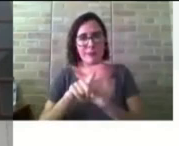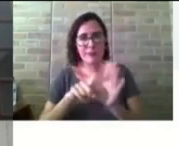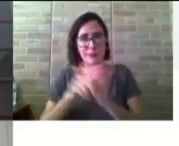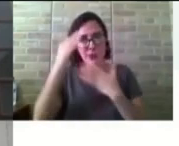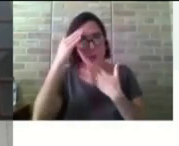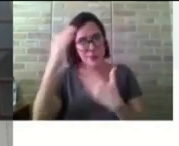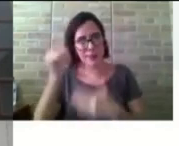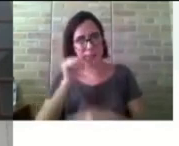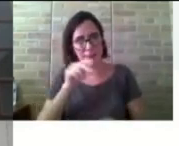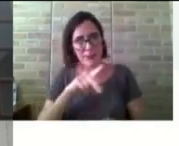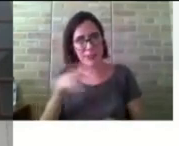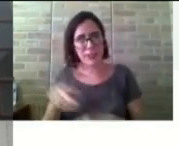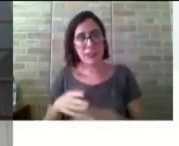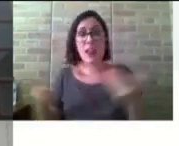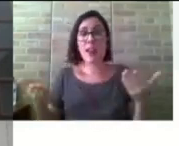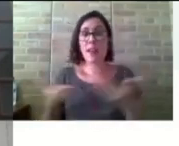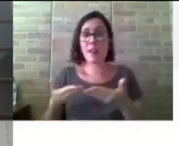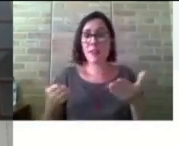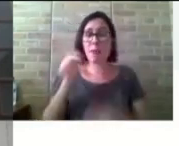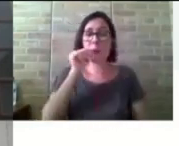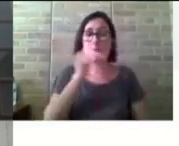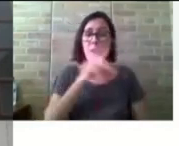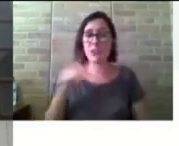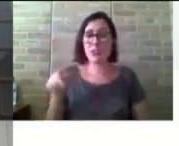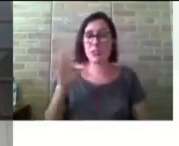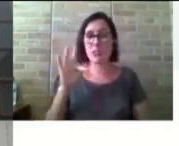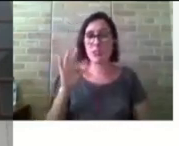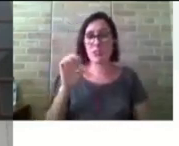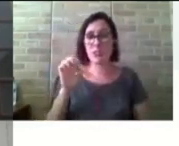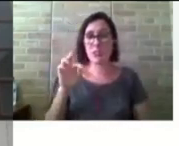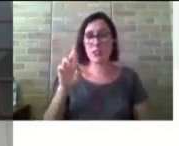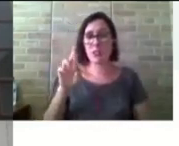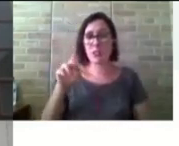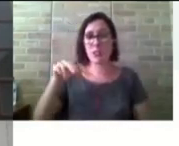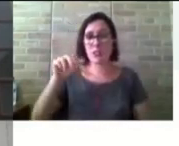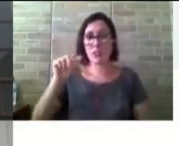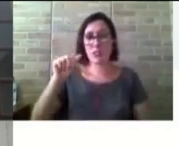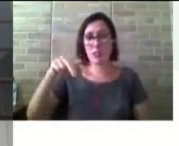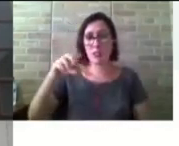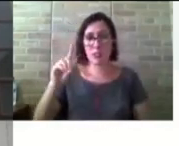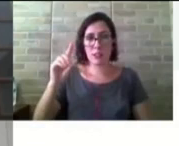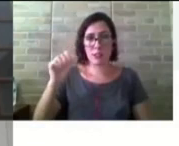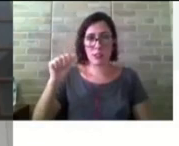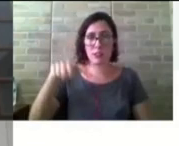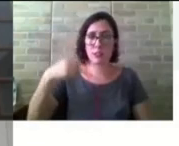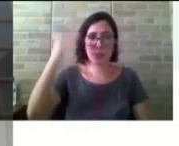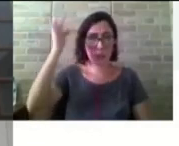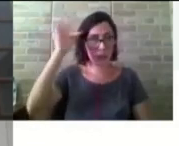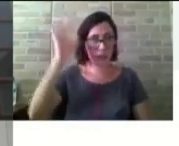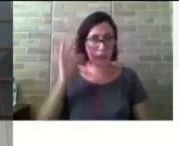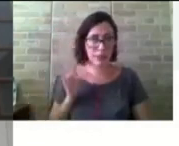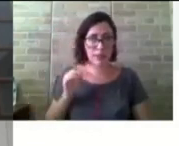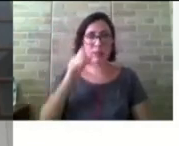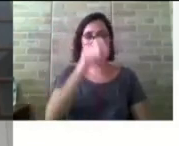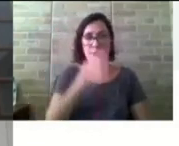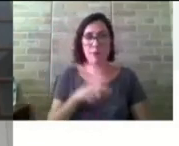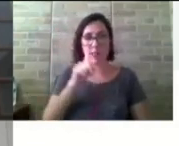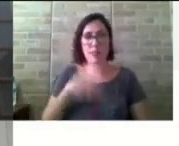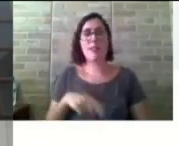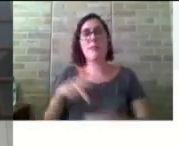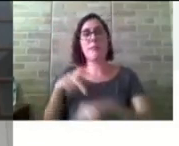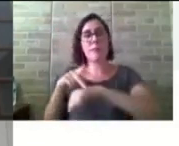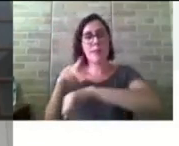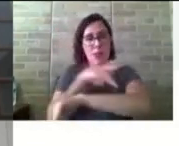vamos ouvir a professora Fernanda, Fernanda Matrigami Mercado Gutierrez de Queiroz, que é pedagoga e psicóloga. A professora